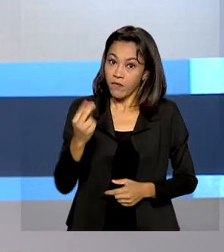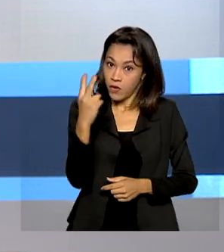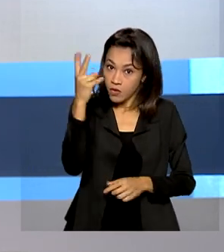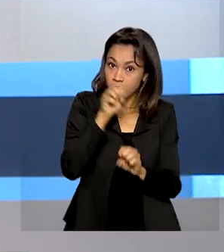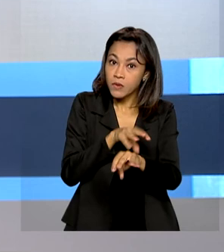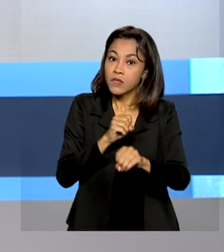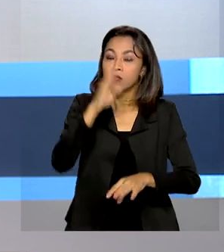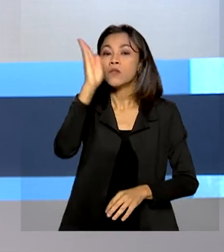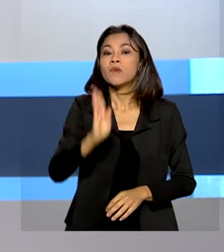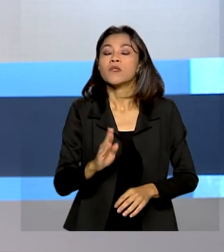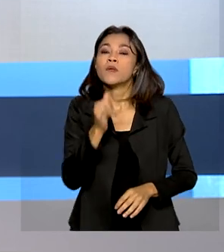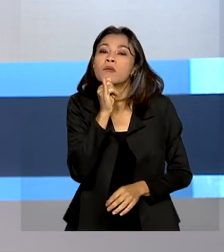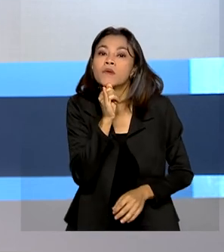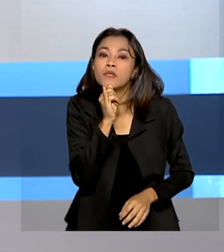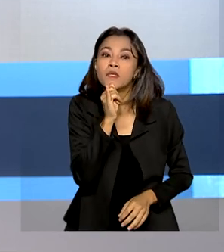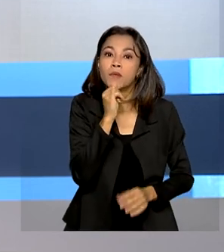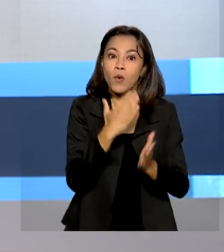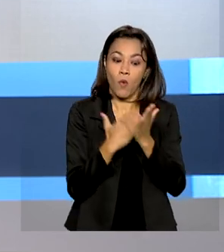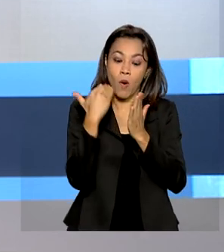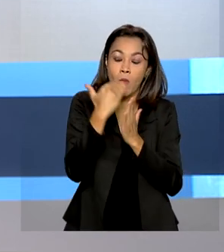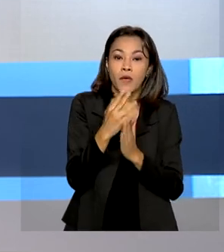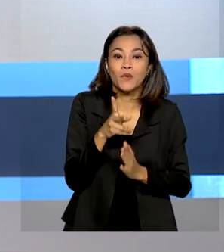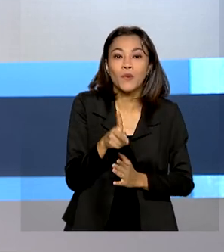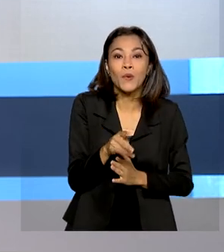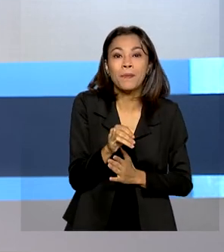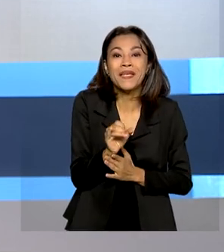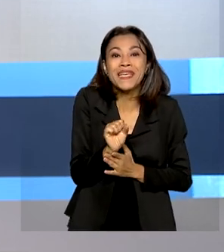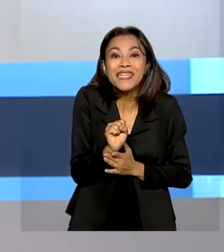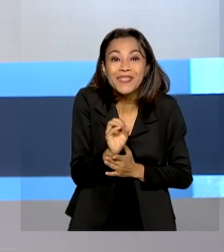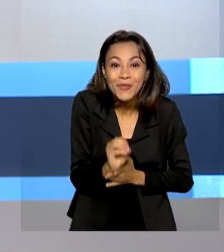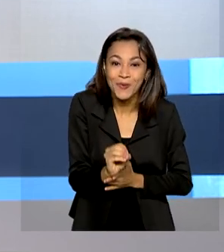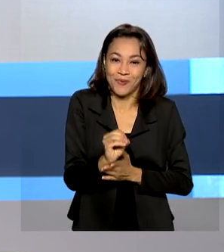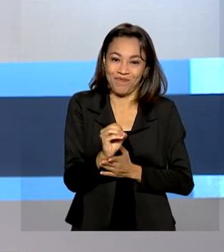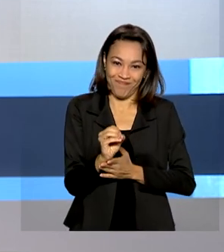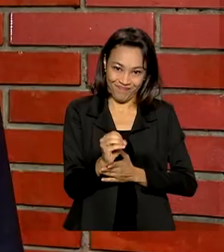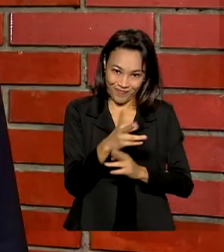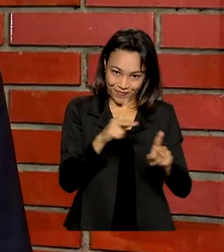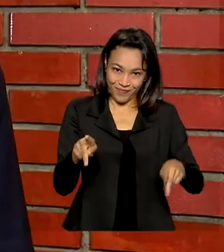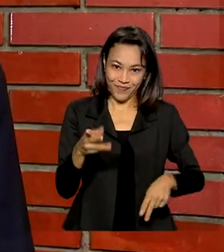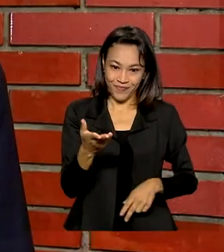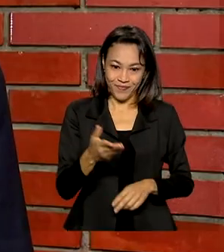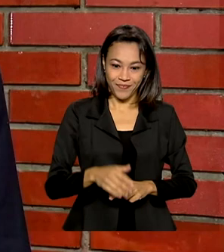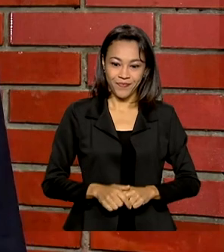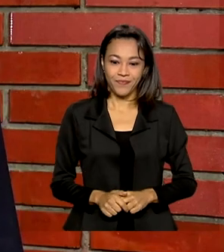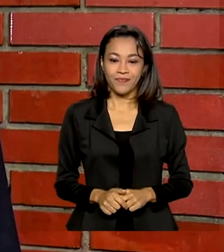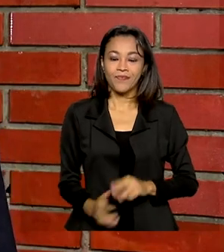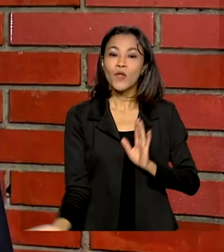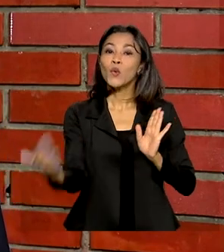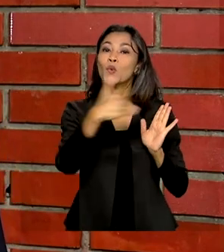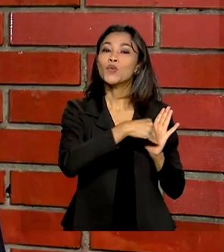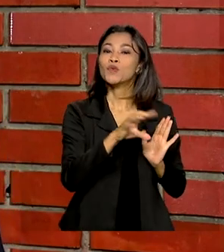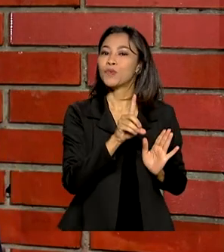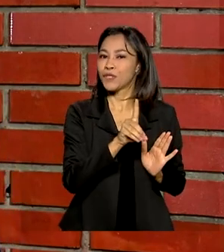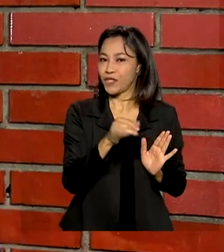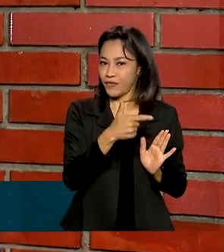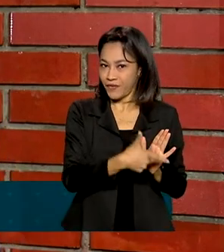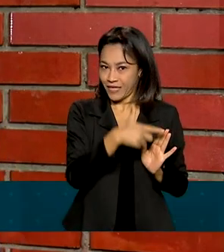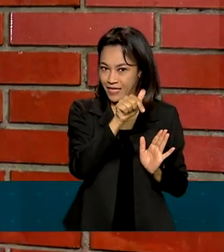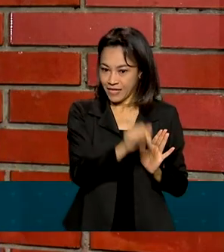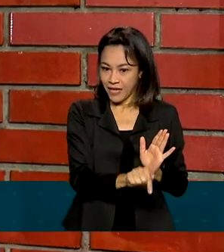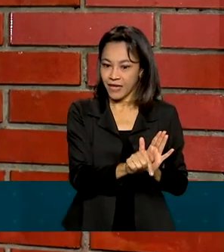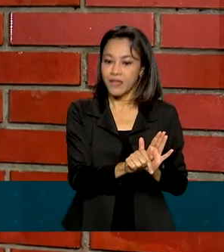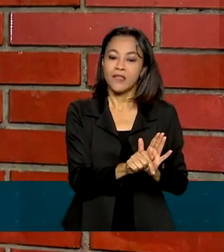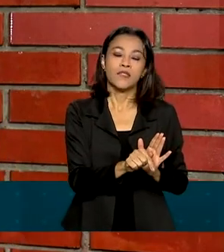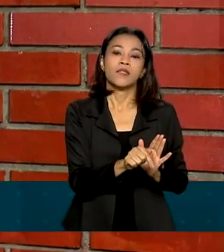no país, como o aumento do piso salarial dos professores da rede pública. No último dia 27, o presidente